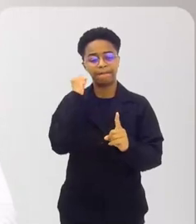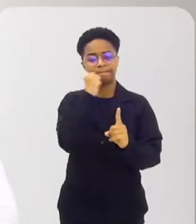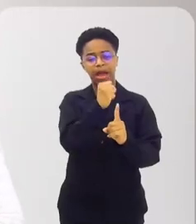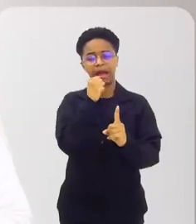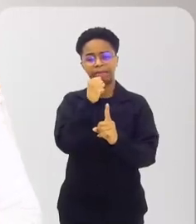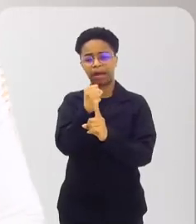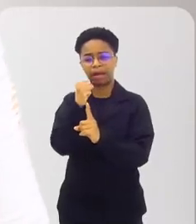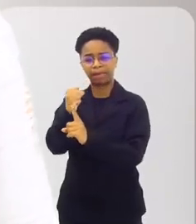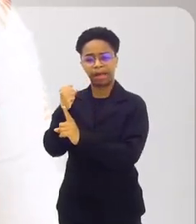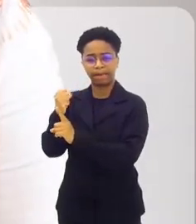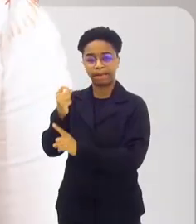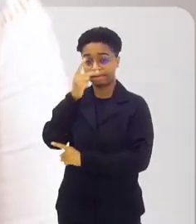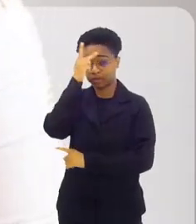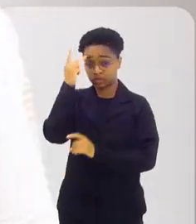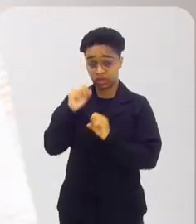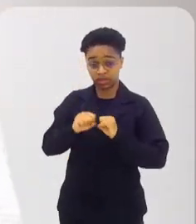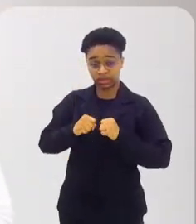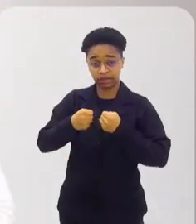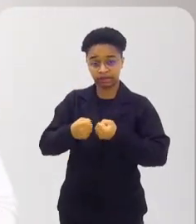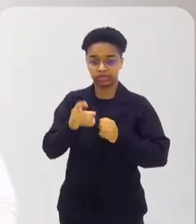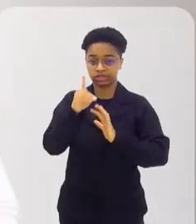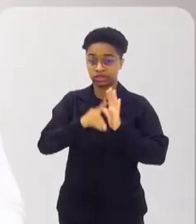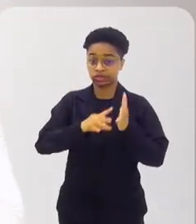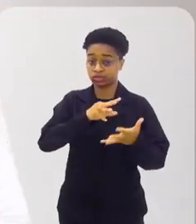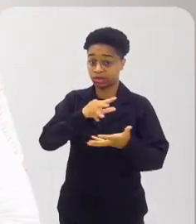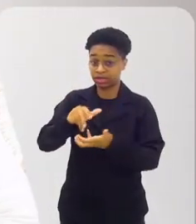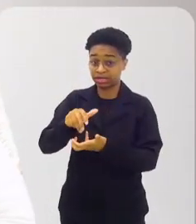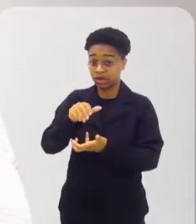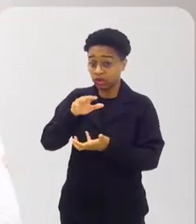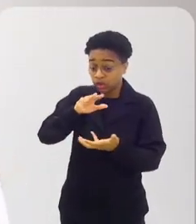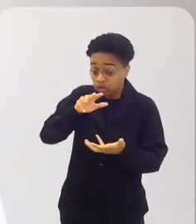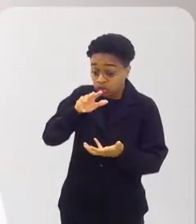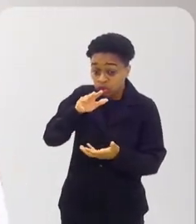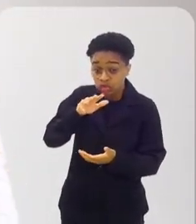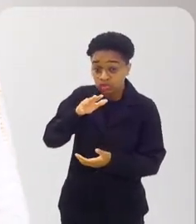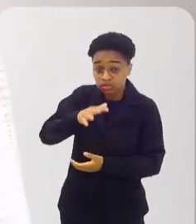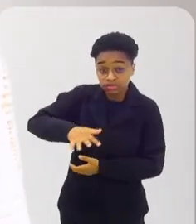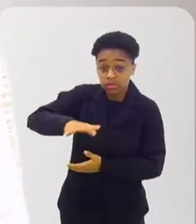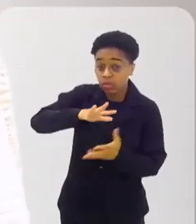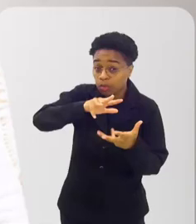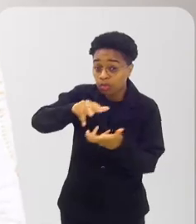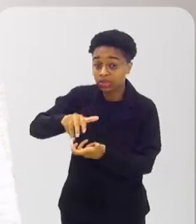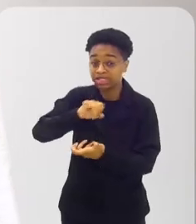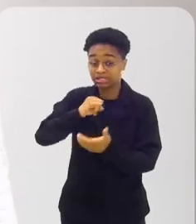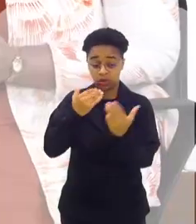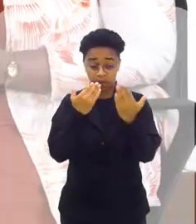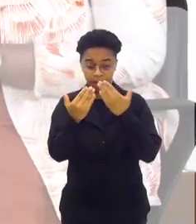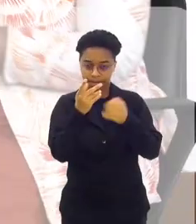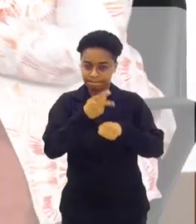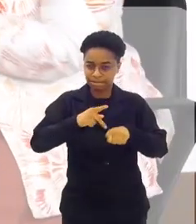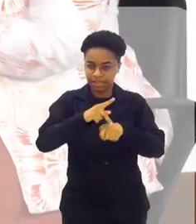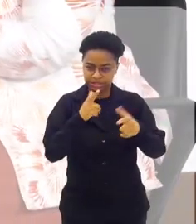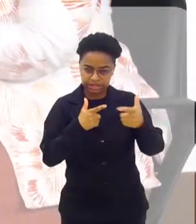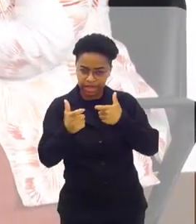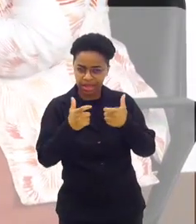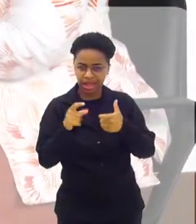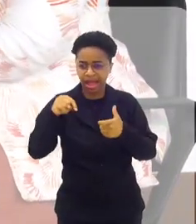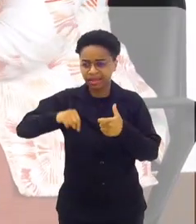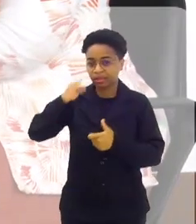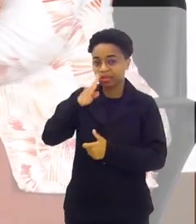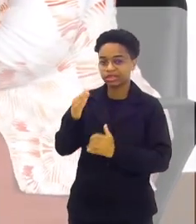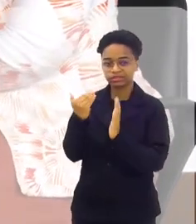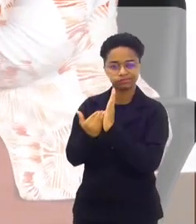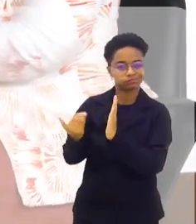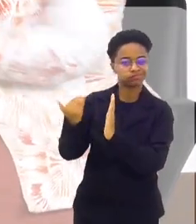defensores de direitos humanos no mundo, até comparado com países de guerra. É claro que o trabalho humanitário